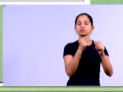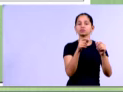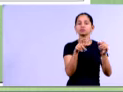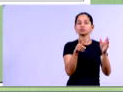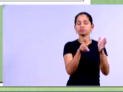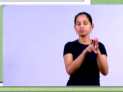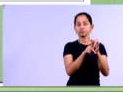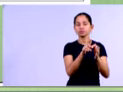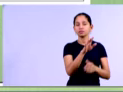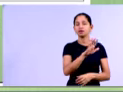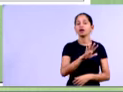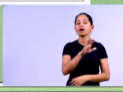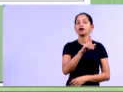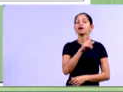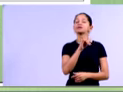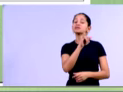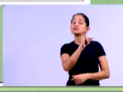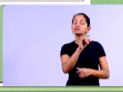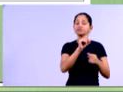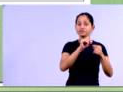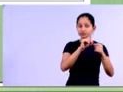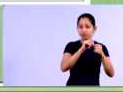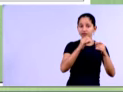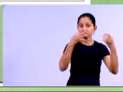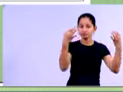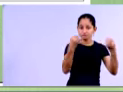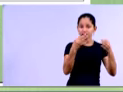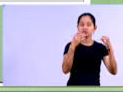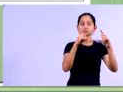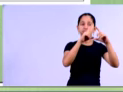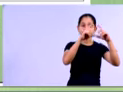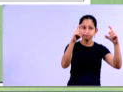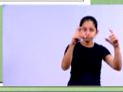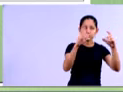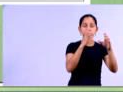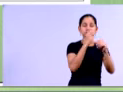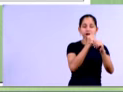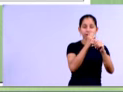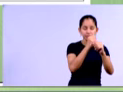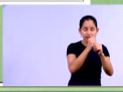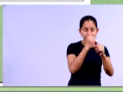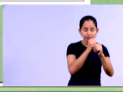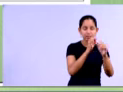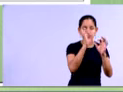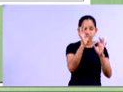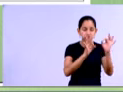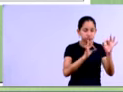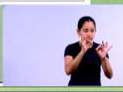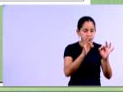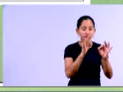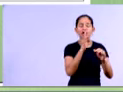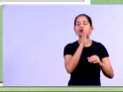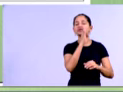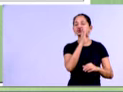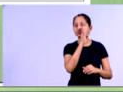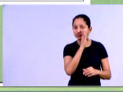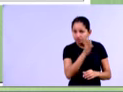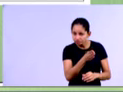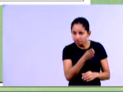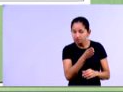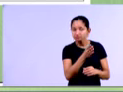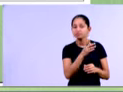Então, se dividirmos esse valor aqui pela receita líquida formada no DRE de 2012, nós encontramos uma análise vertical de